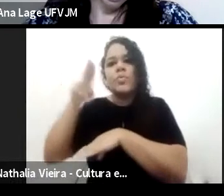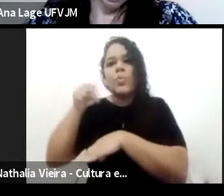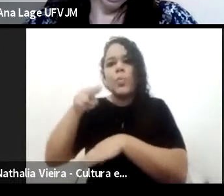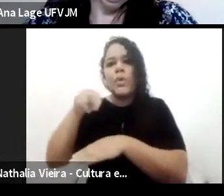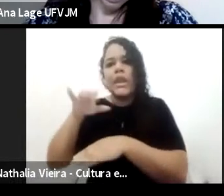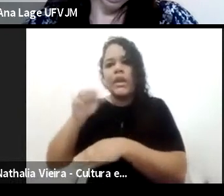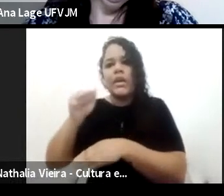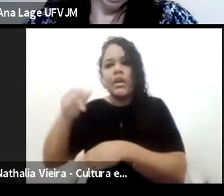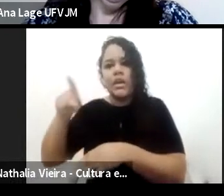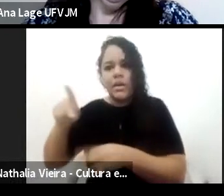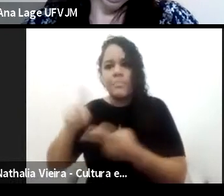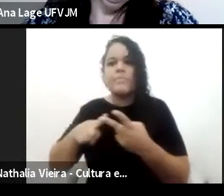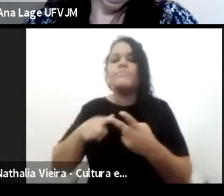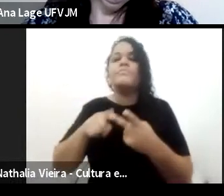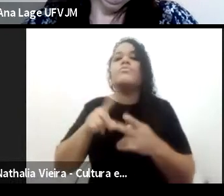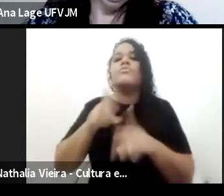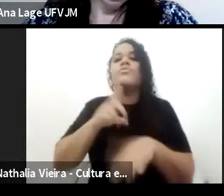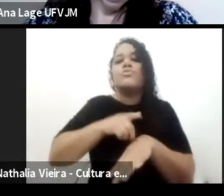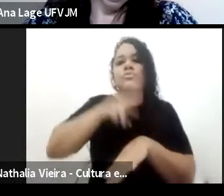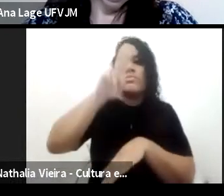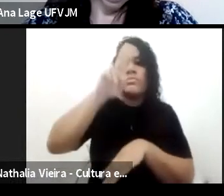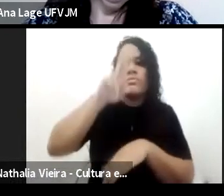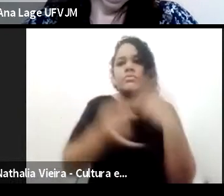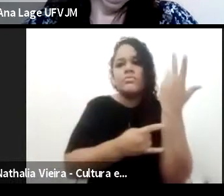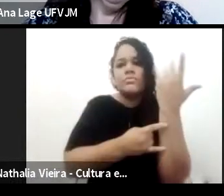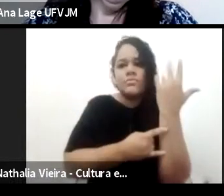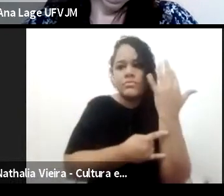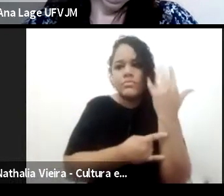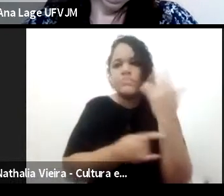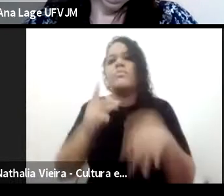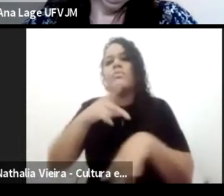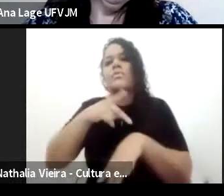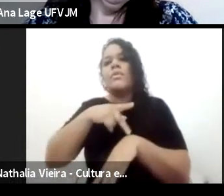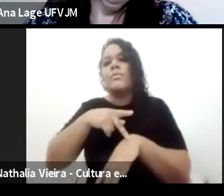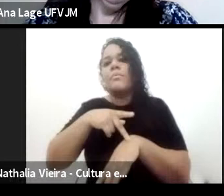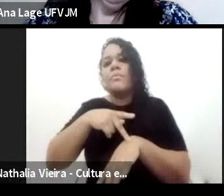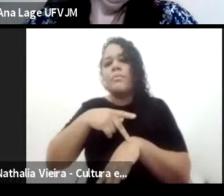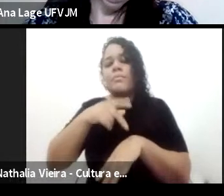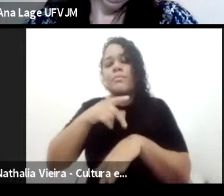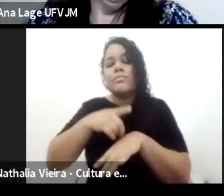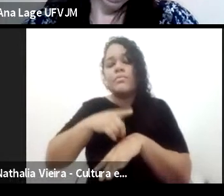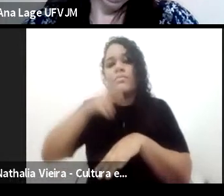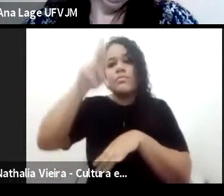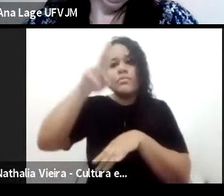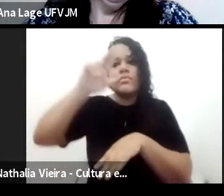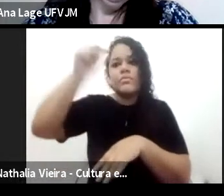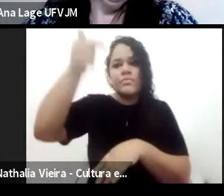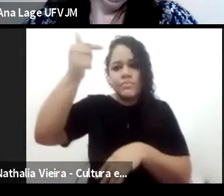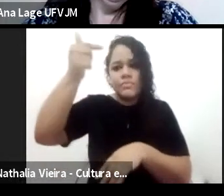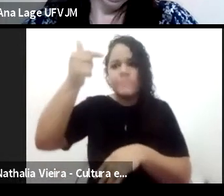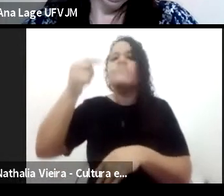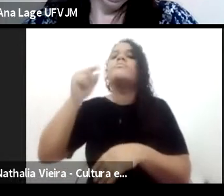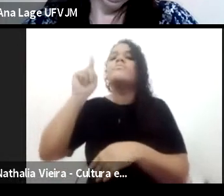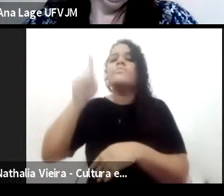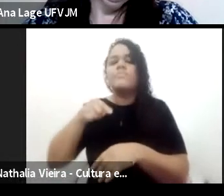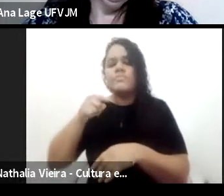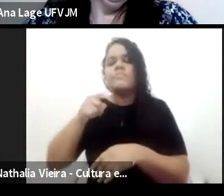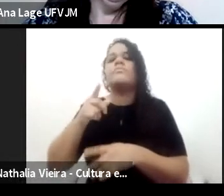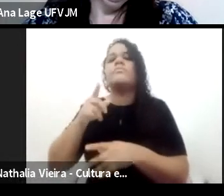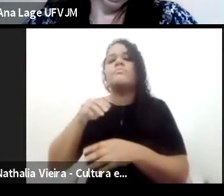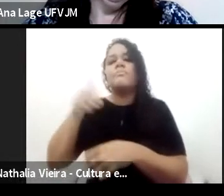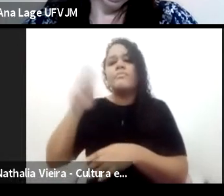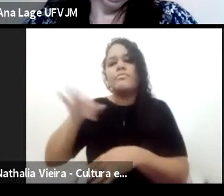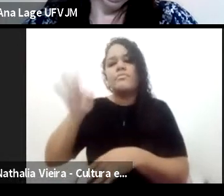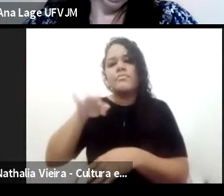o pós-doutorado pela Universidade Estadual de Maringá. Ela tem experiência no ensino de pesquisa em História, principalmente nos temas da